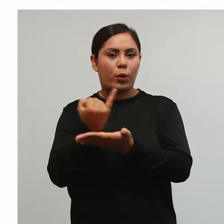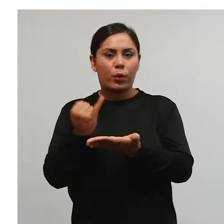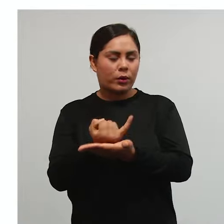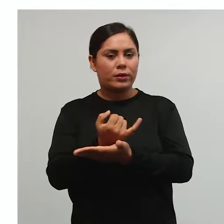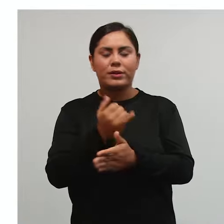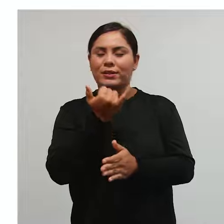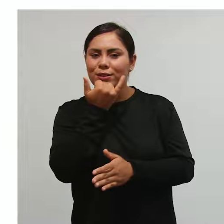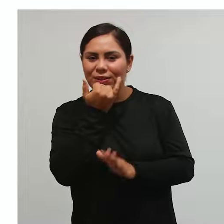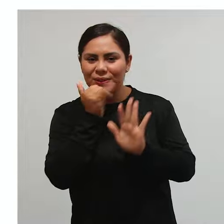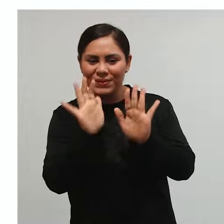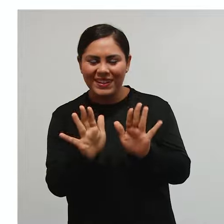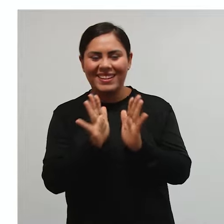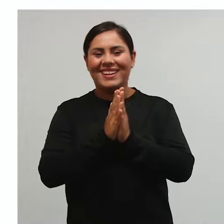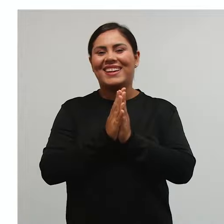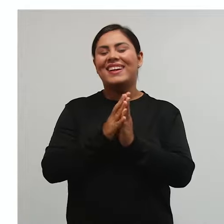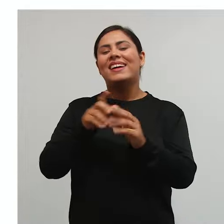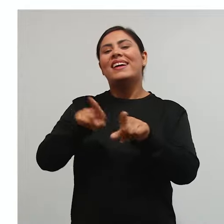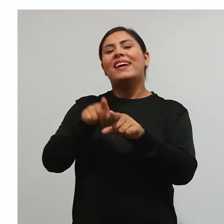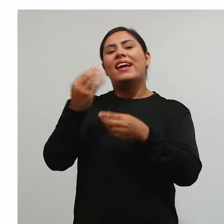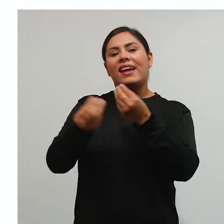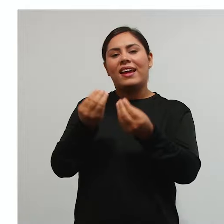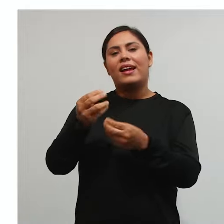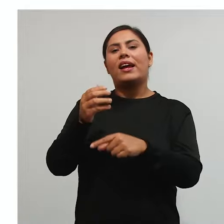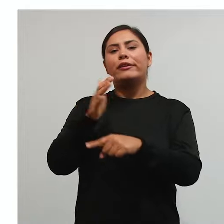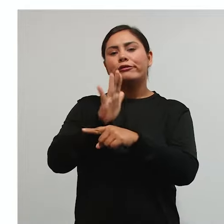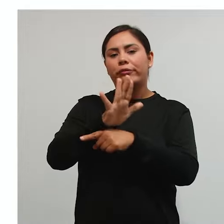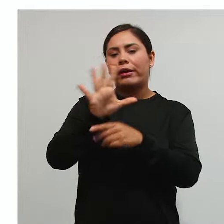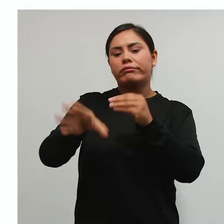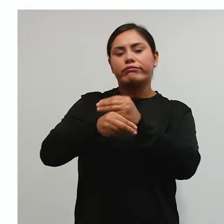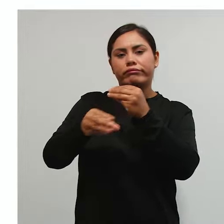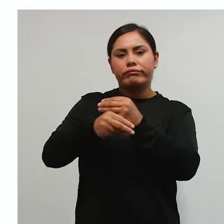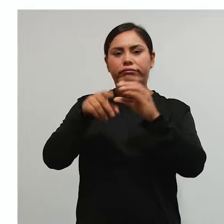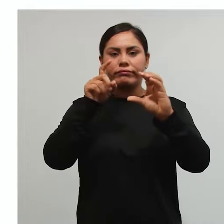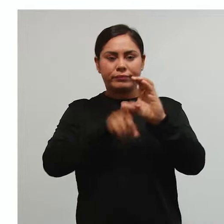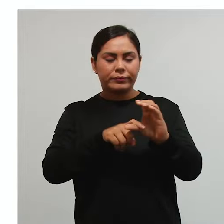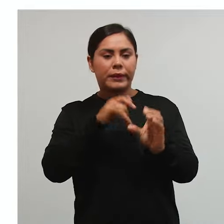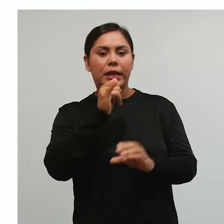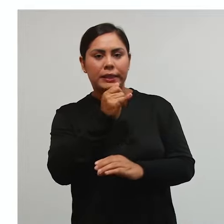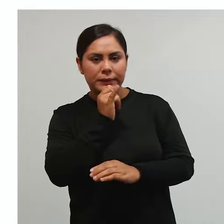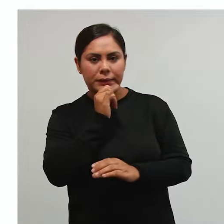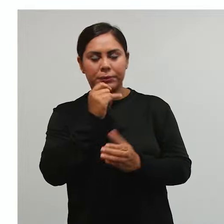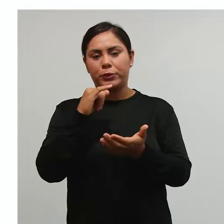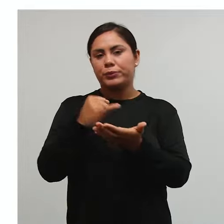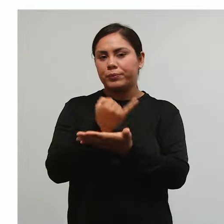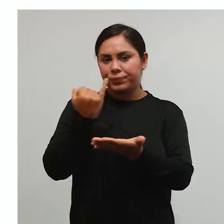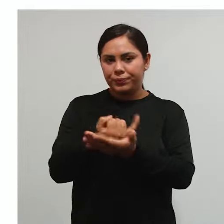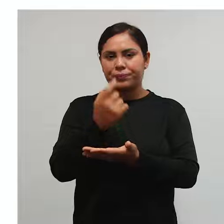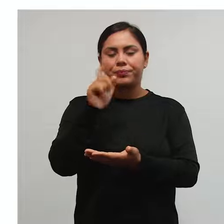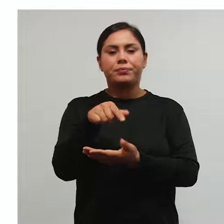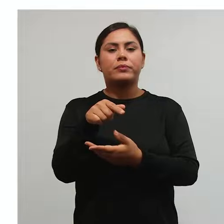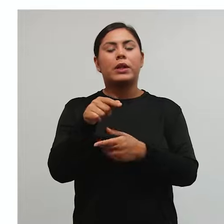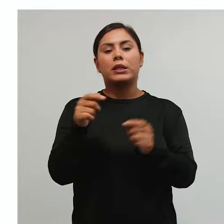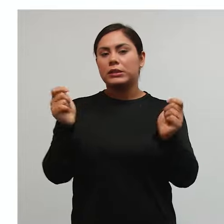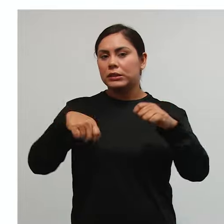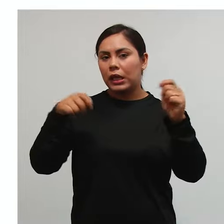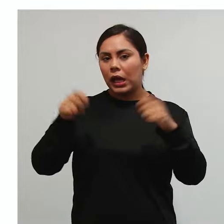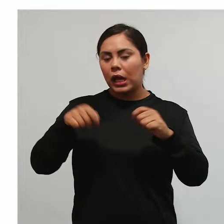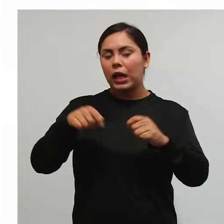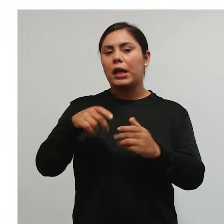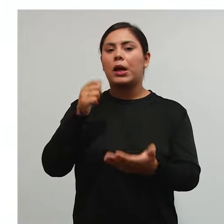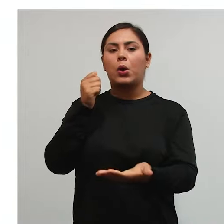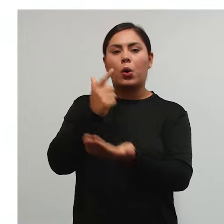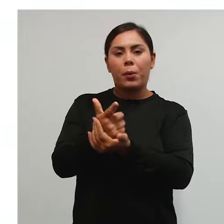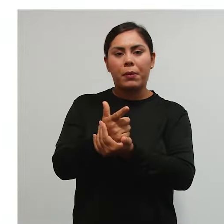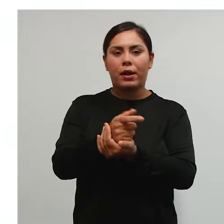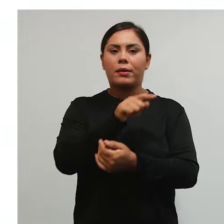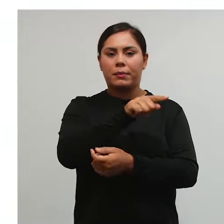Desculpa, olha aí, com os demais tributos. Por exemplo, os impostos. Só podem ser cobrados pela